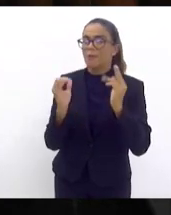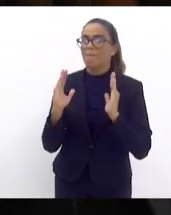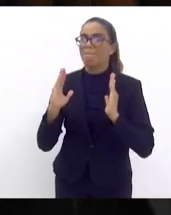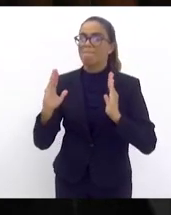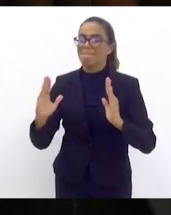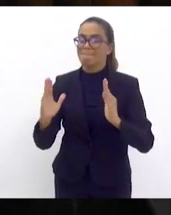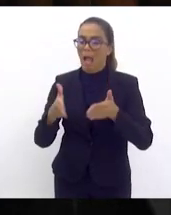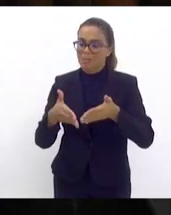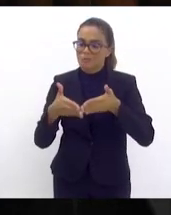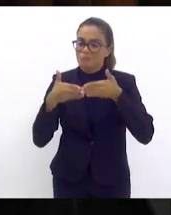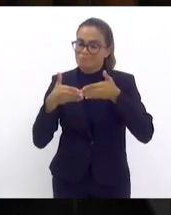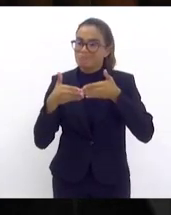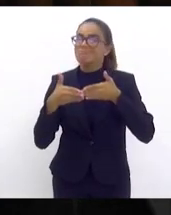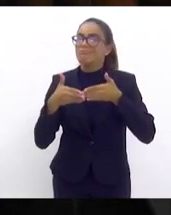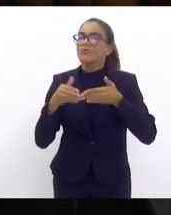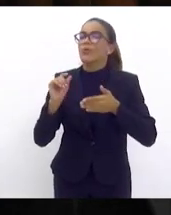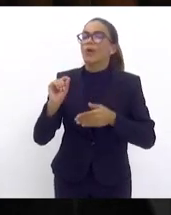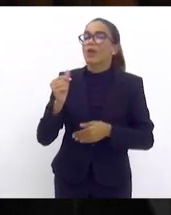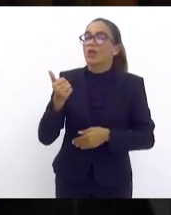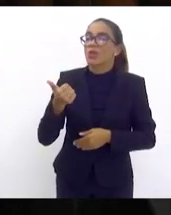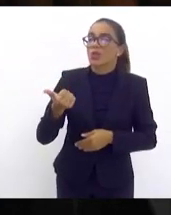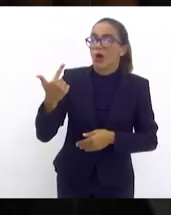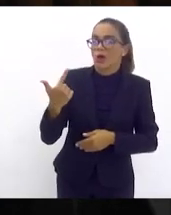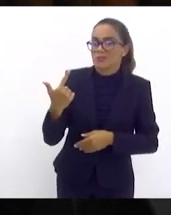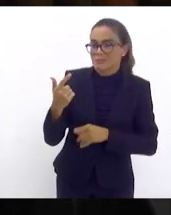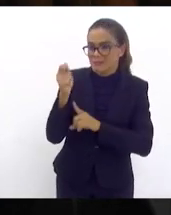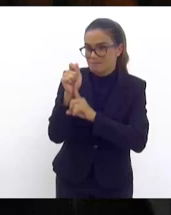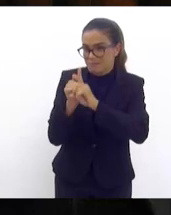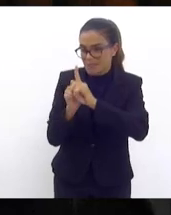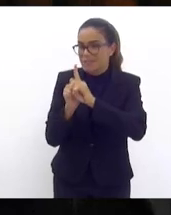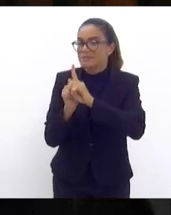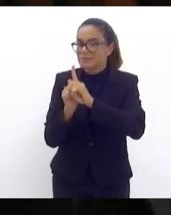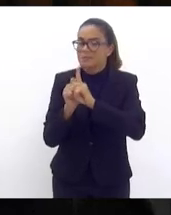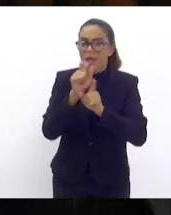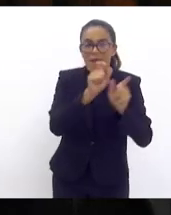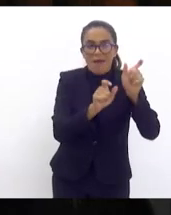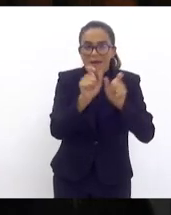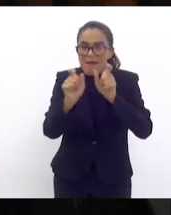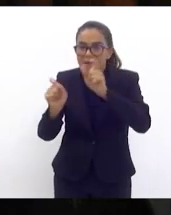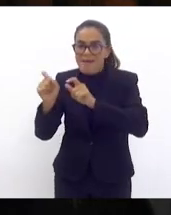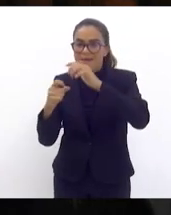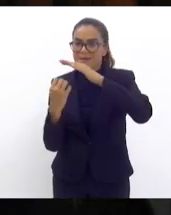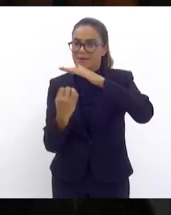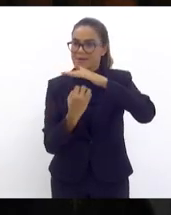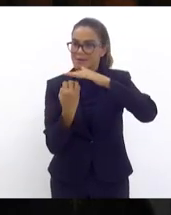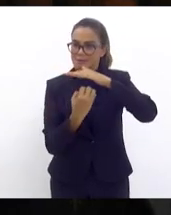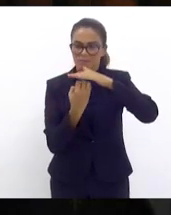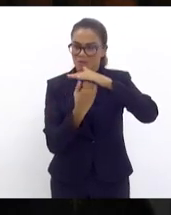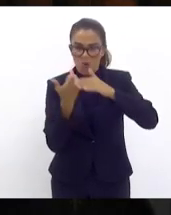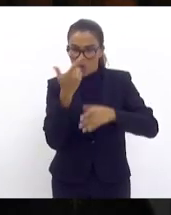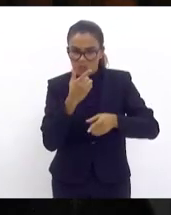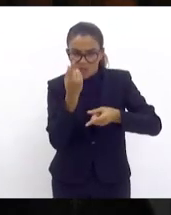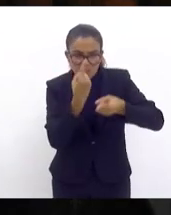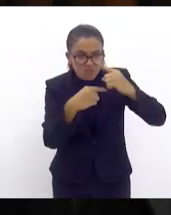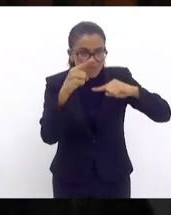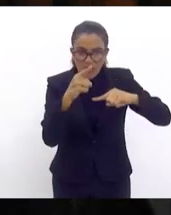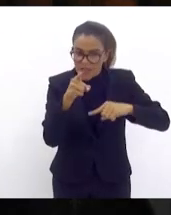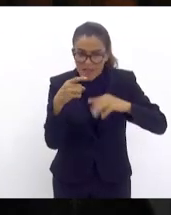carência de mais 12 meses para esses empresários que ainda não se recuperaram